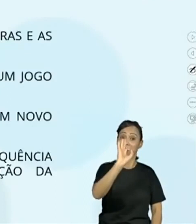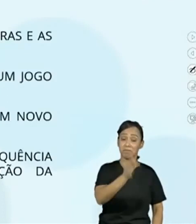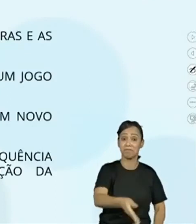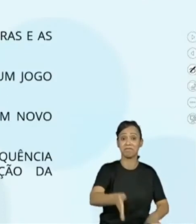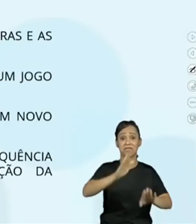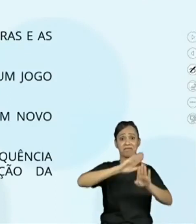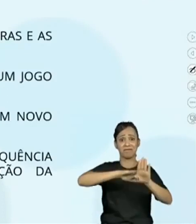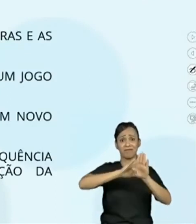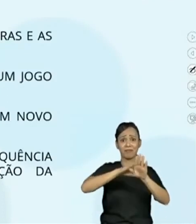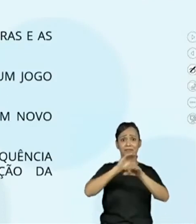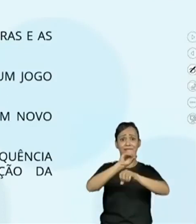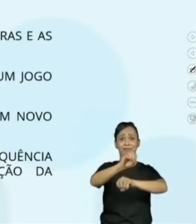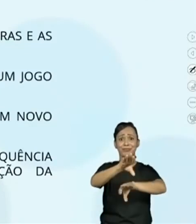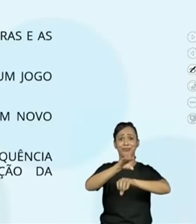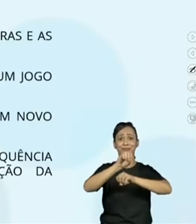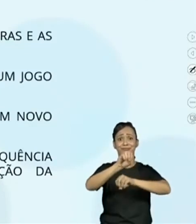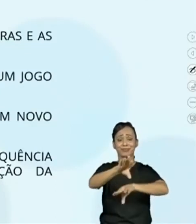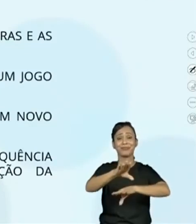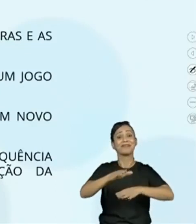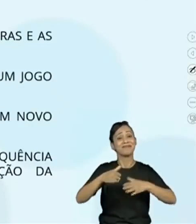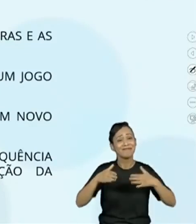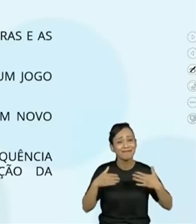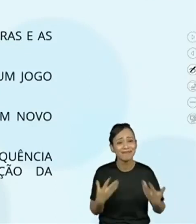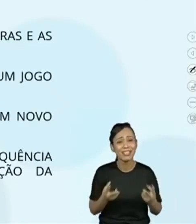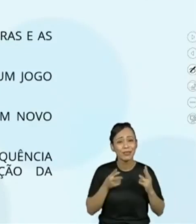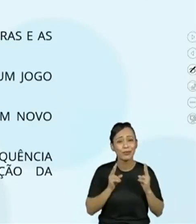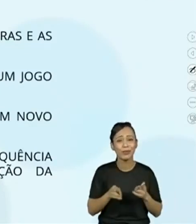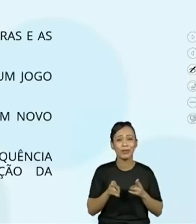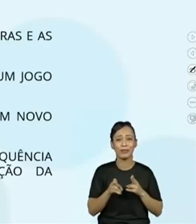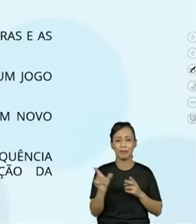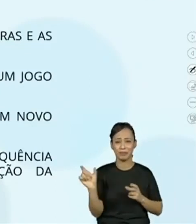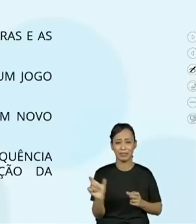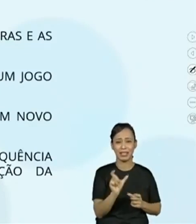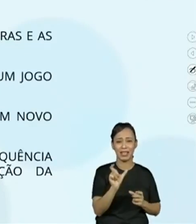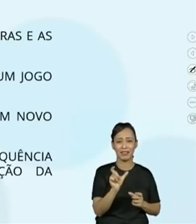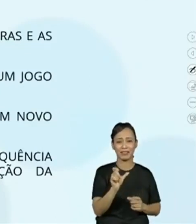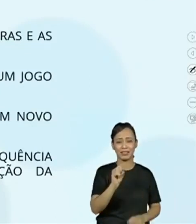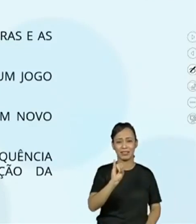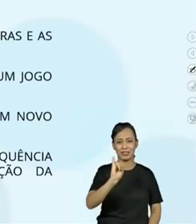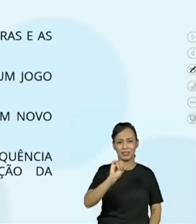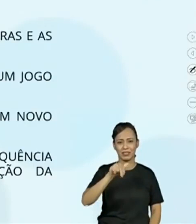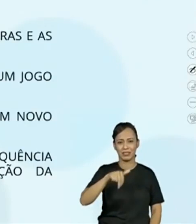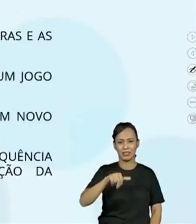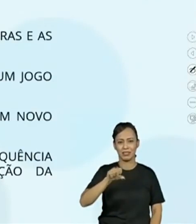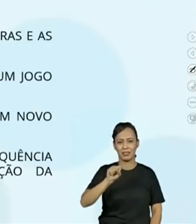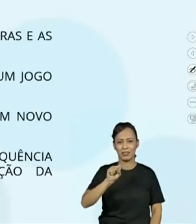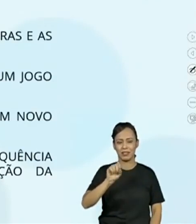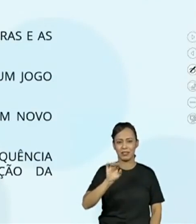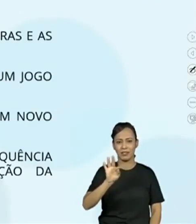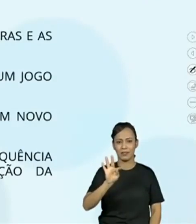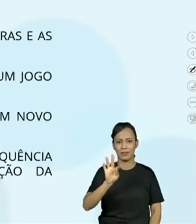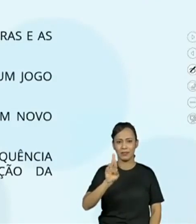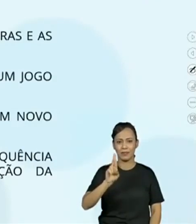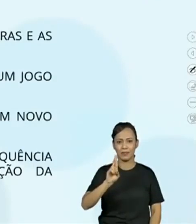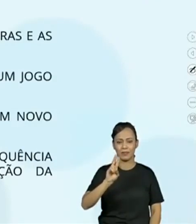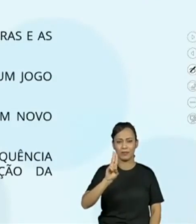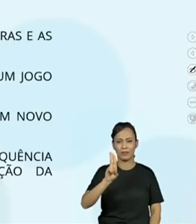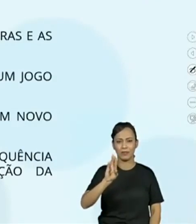as regras de brincadeiras e as receitas são textos que servem para instruir o leitor, essa é a opção,